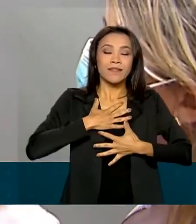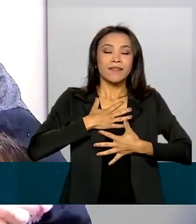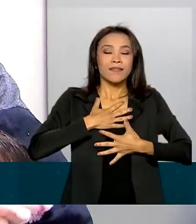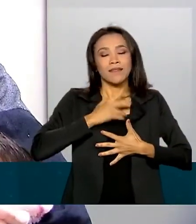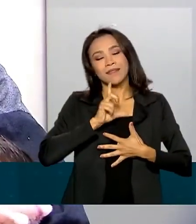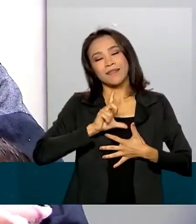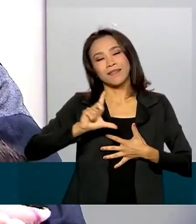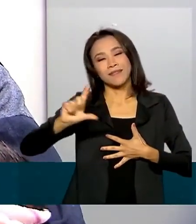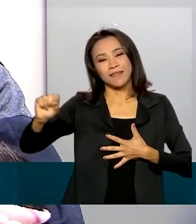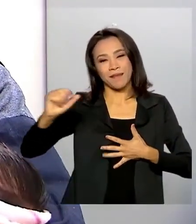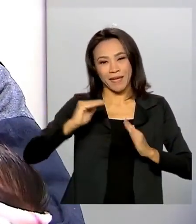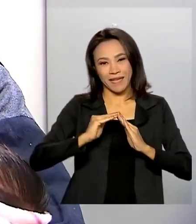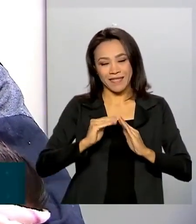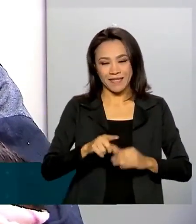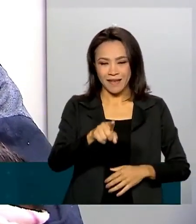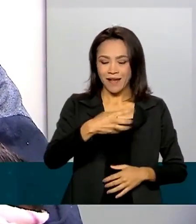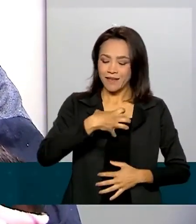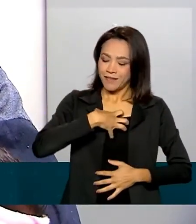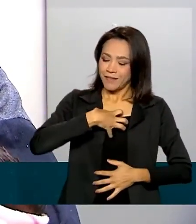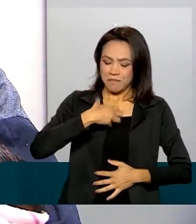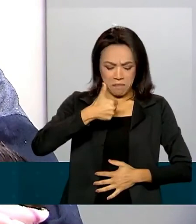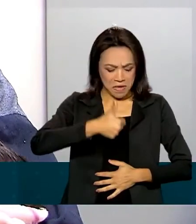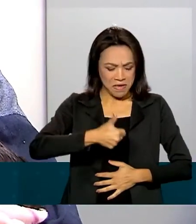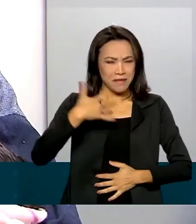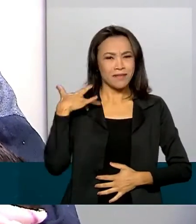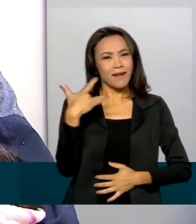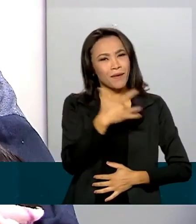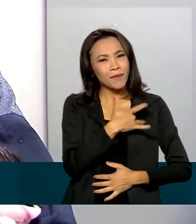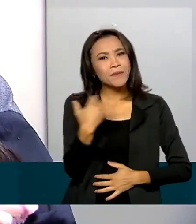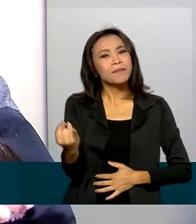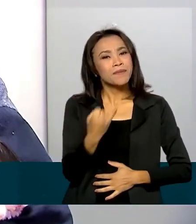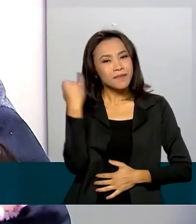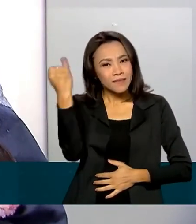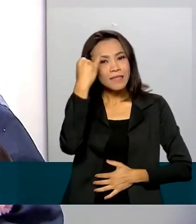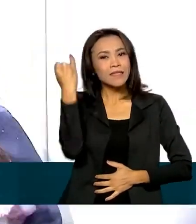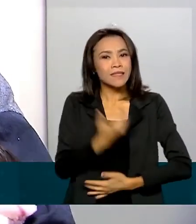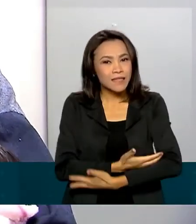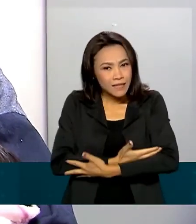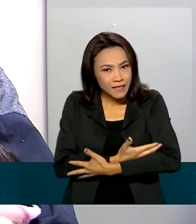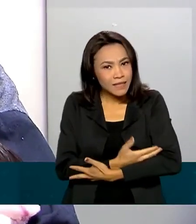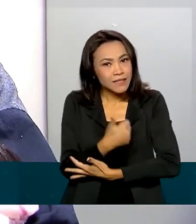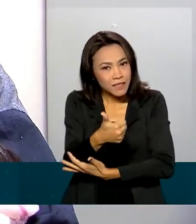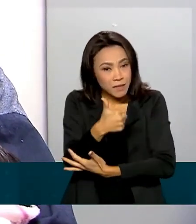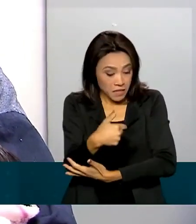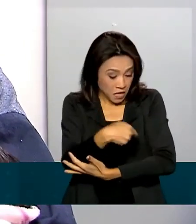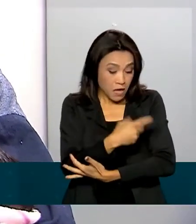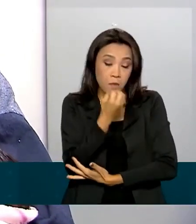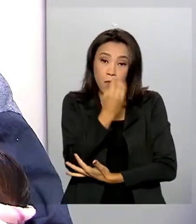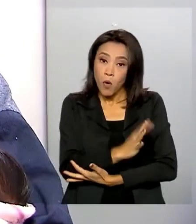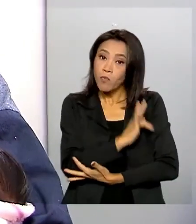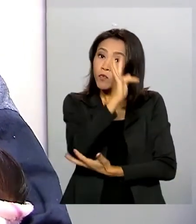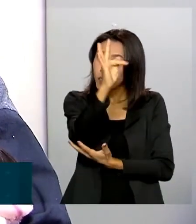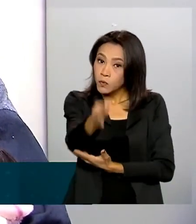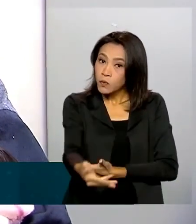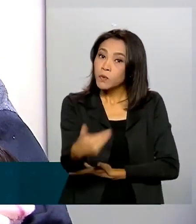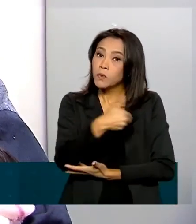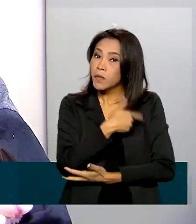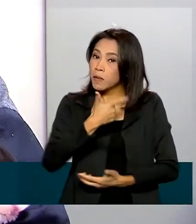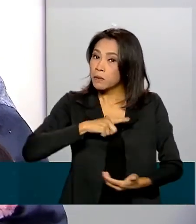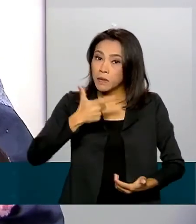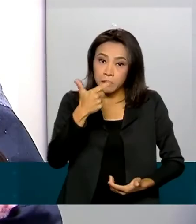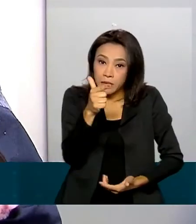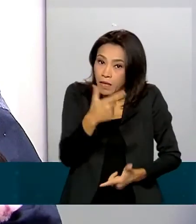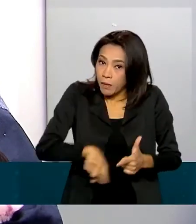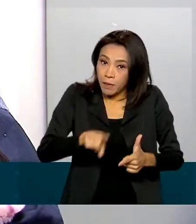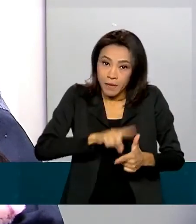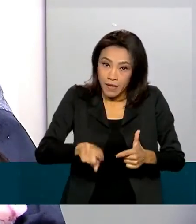A gente fica sabendo que está bem, de saúde, né? É muito importante que a criança esteja bem. É bom para o futuro, né? Que a criança não tenha algum problema mais, né?